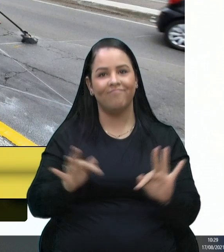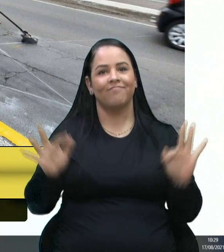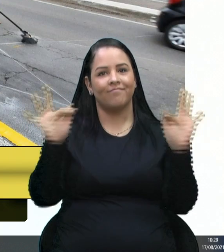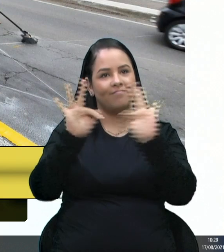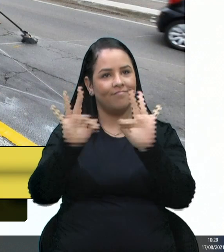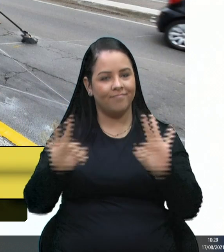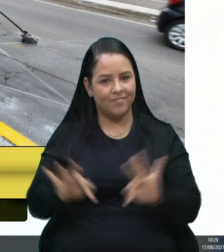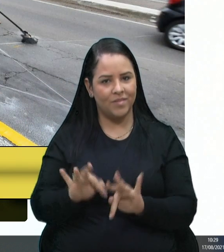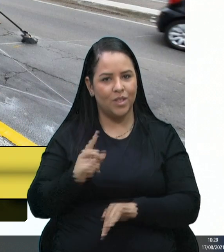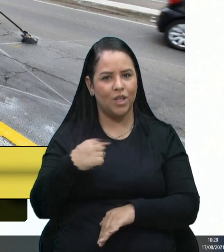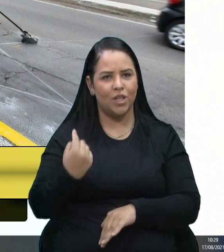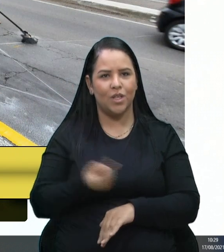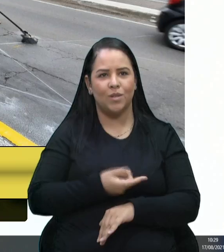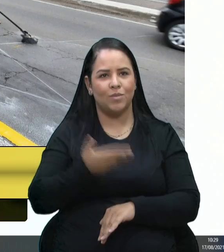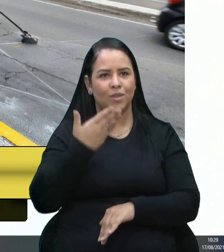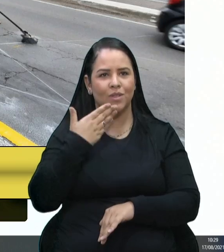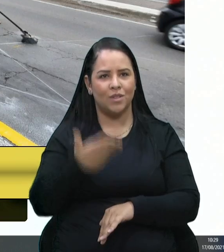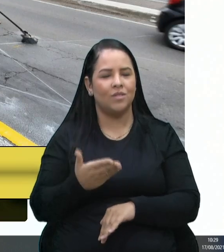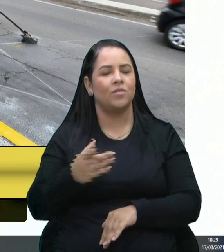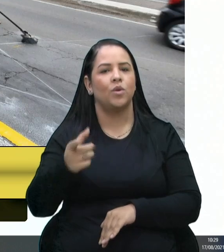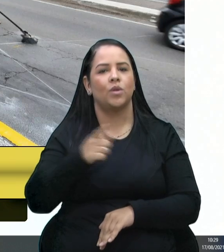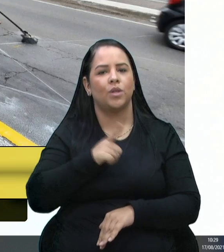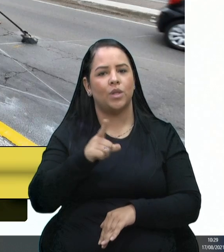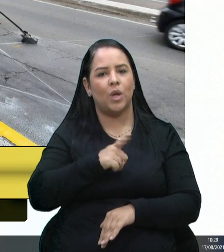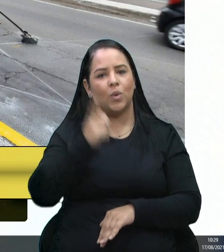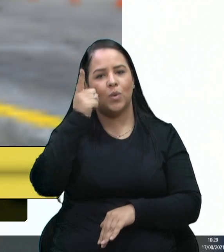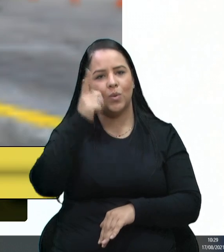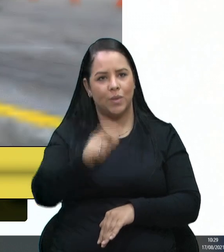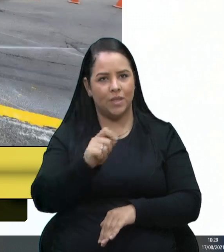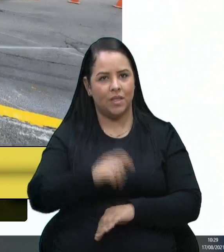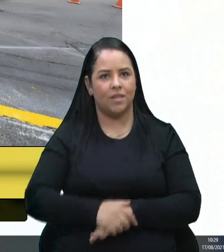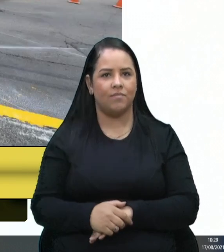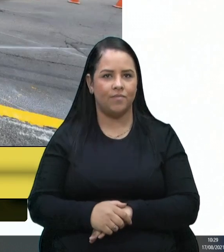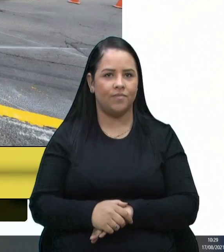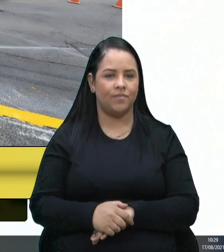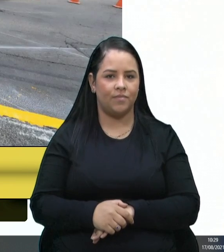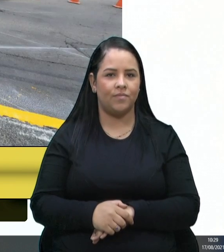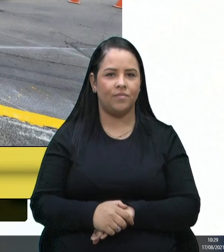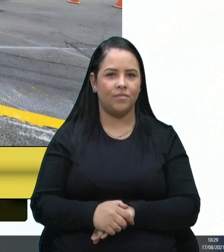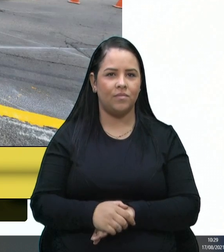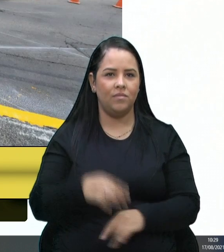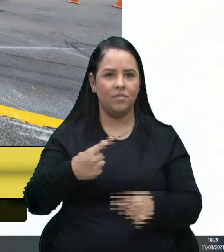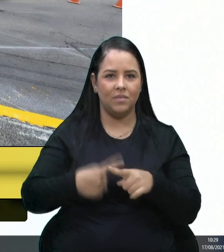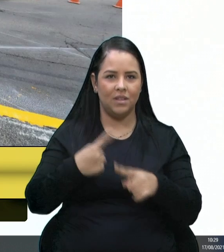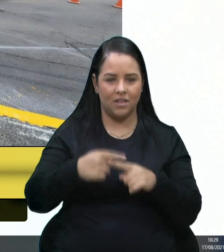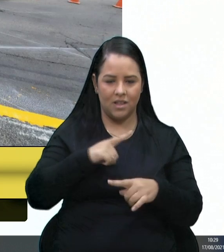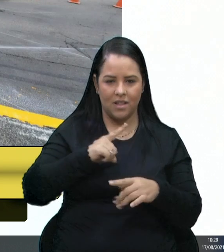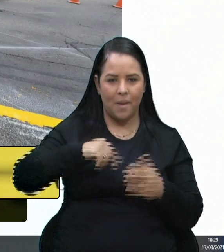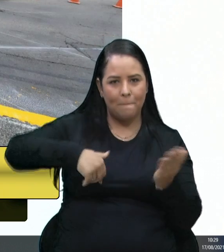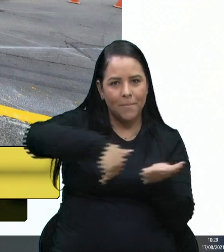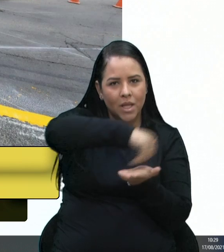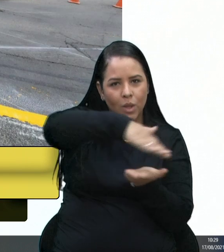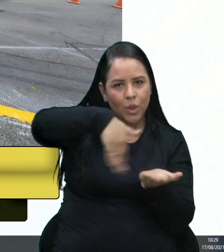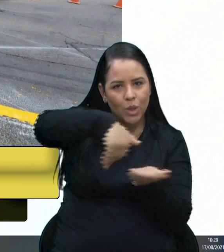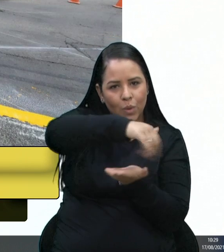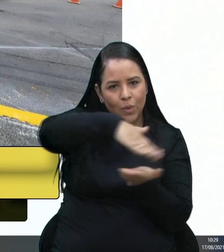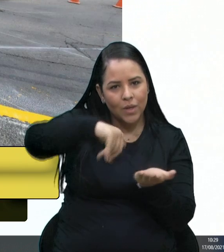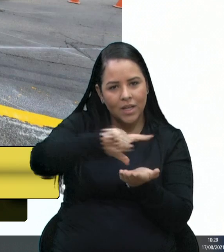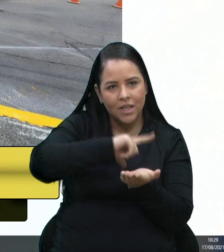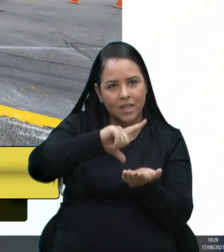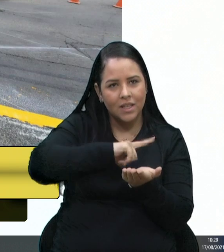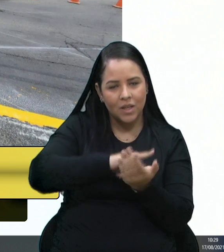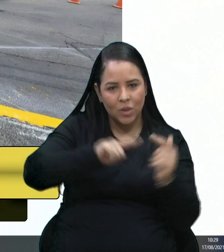reivindicações estão sendo atendidas. Essa MAC é uma pintura quadricular realizada na pista, onde